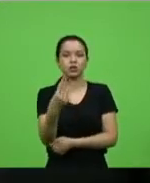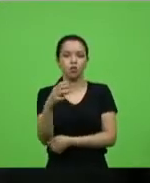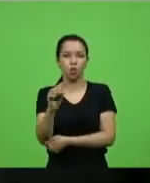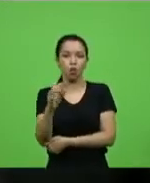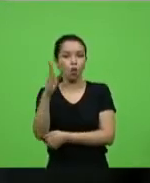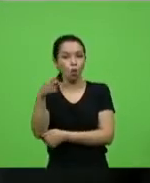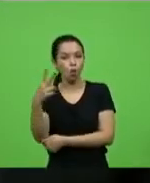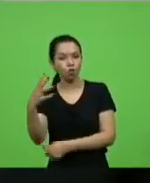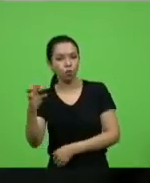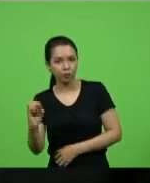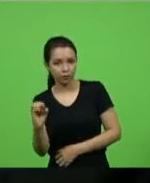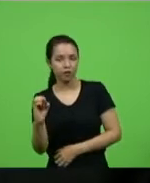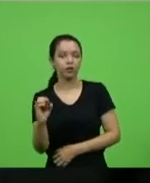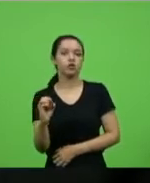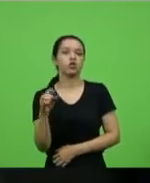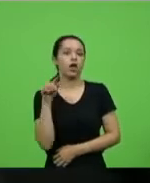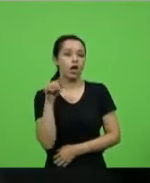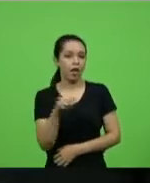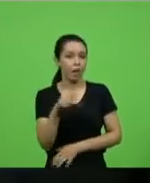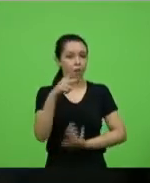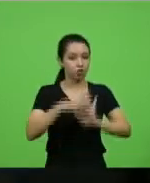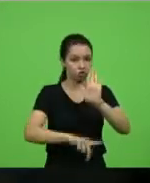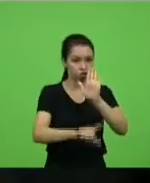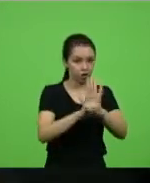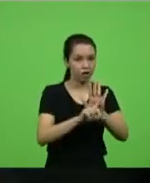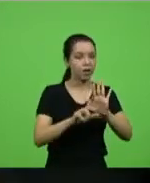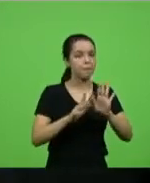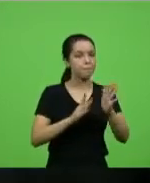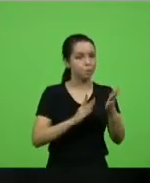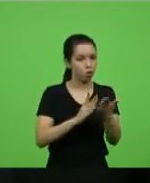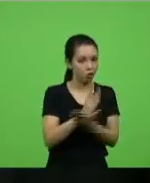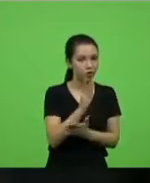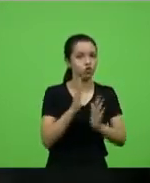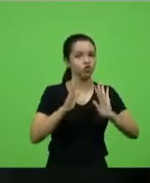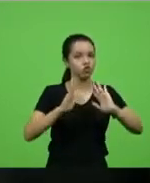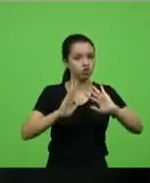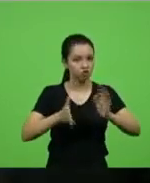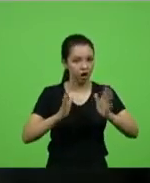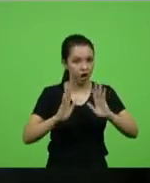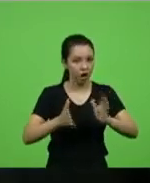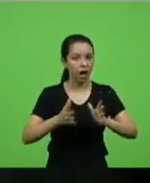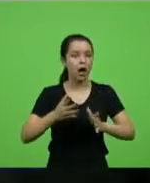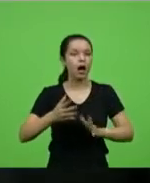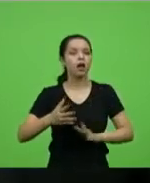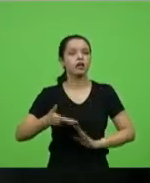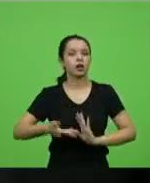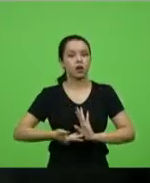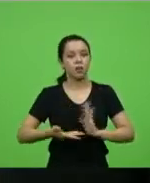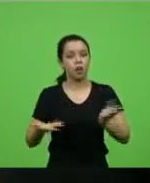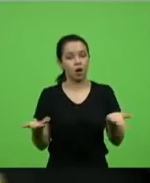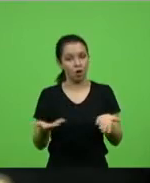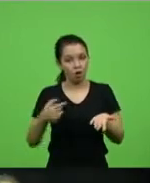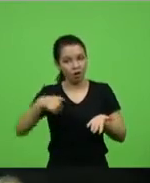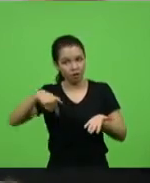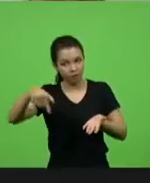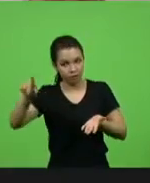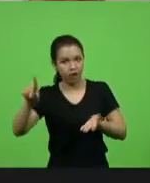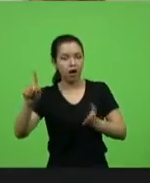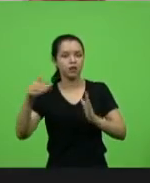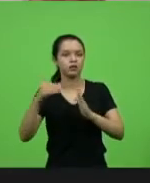2020. Esse projeto de lei já foi aprovado agora na Câmara dos Deputados e está indo para o Senado. Obrigado, presidente.